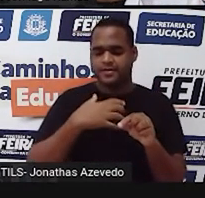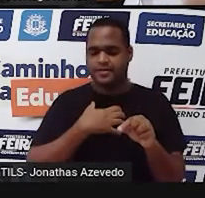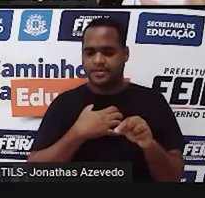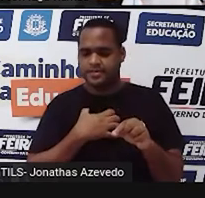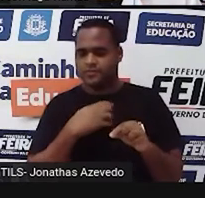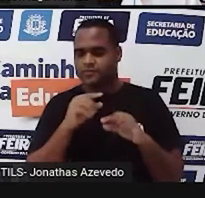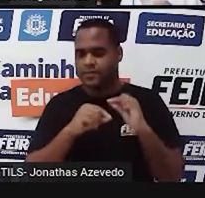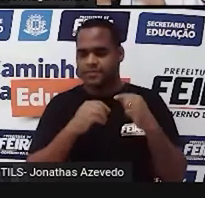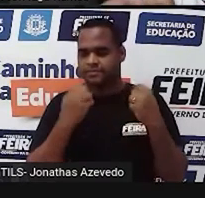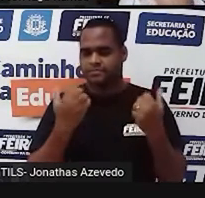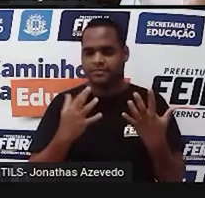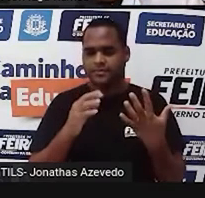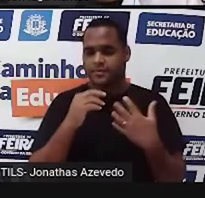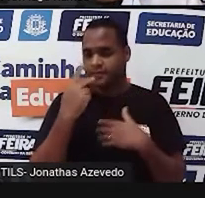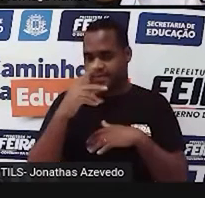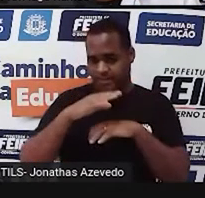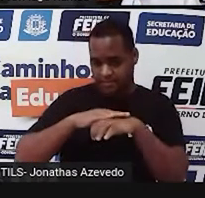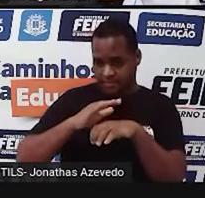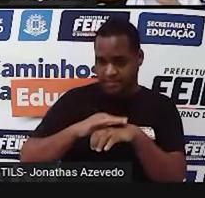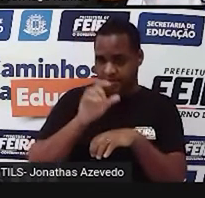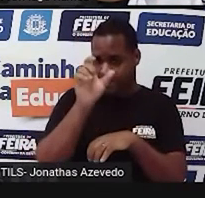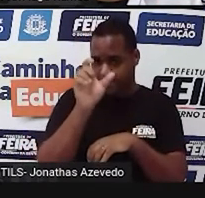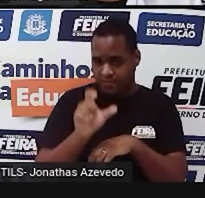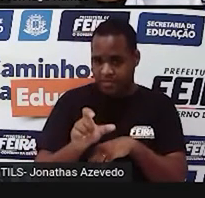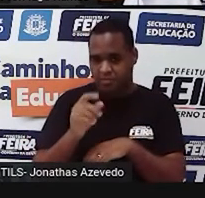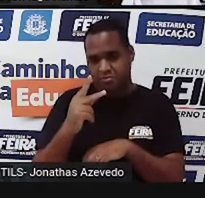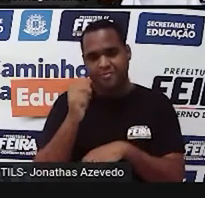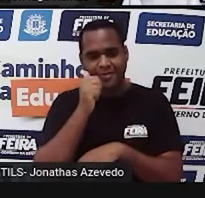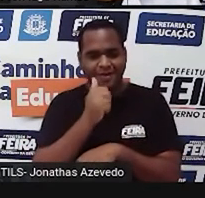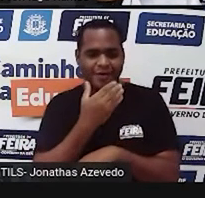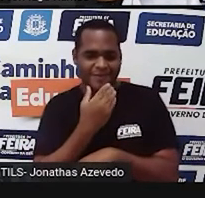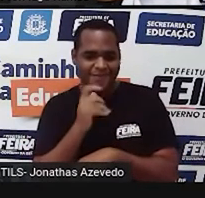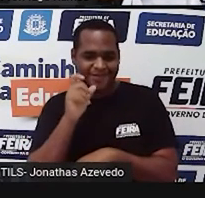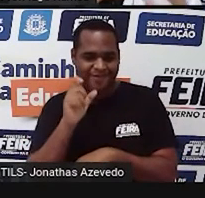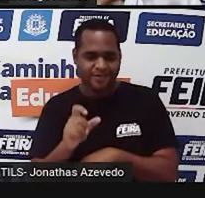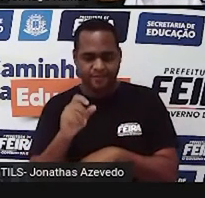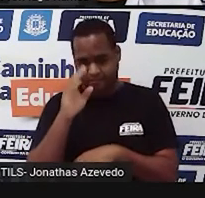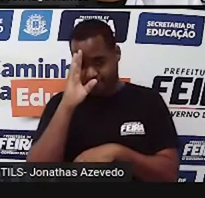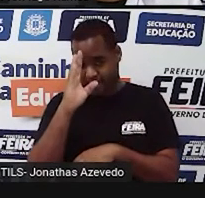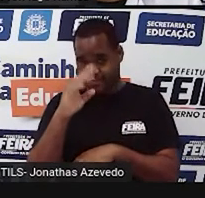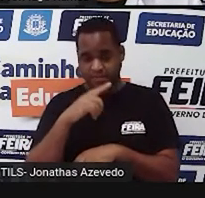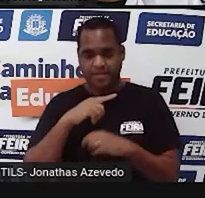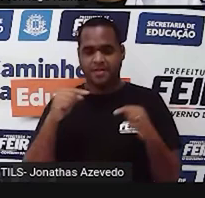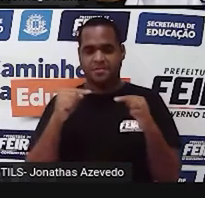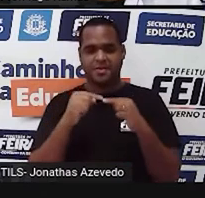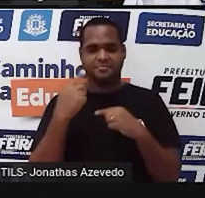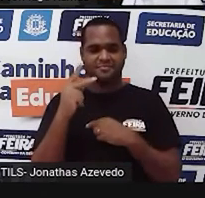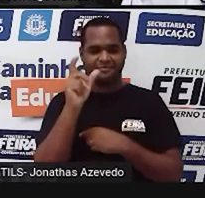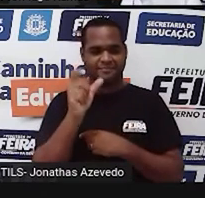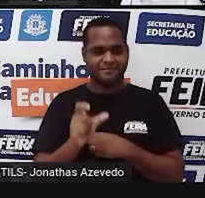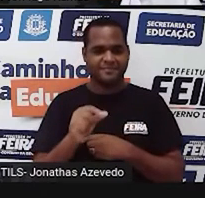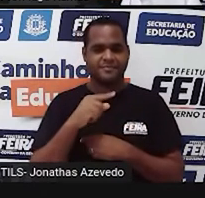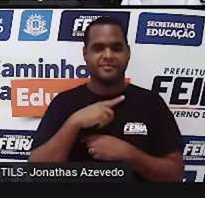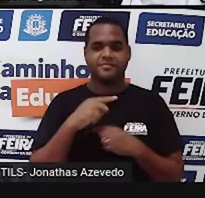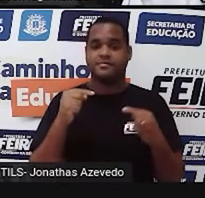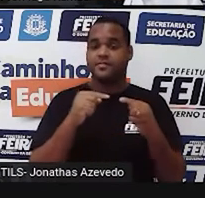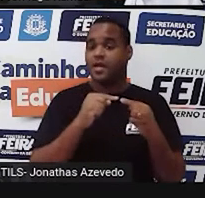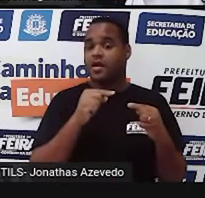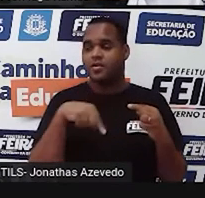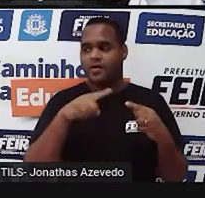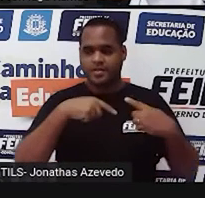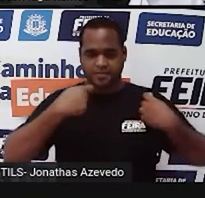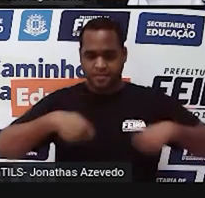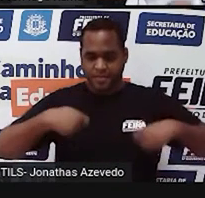Você será o personagem, a personagem principal dessa situação onde a gente vai